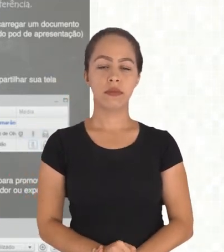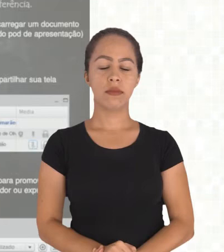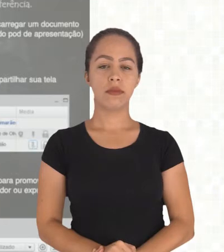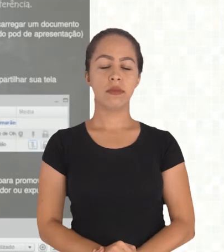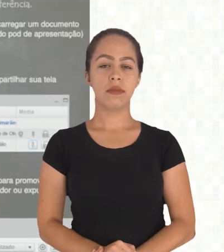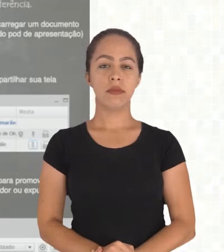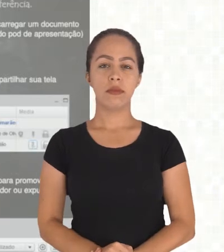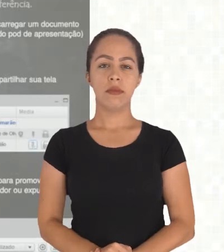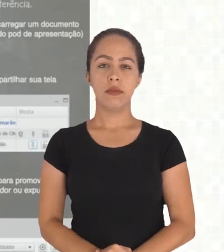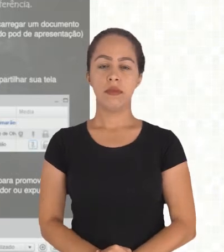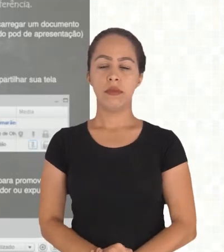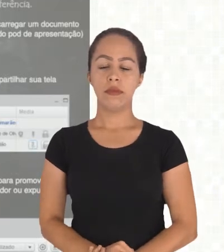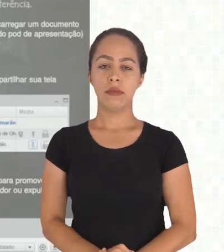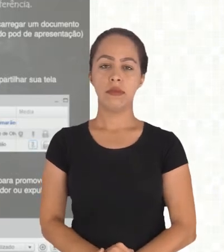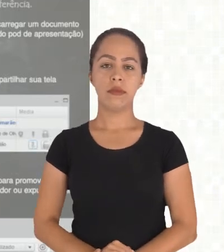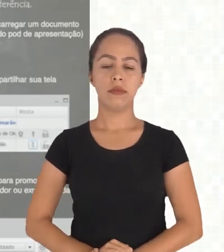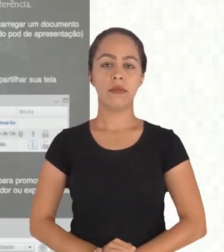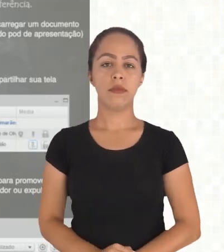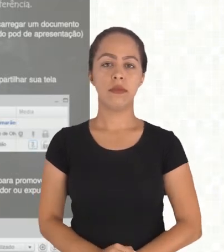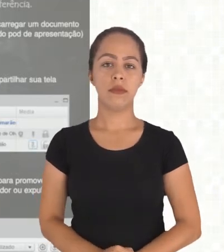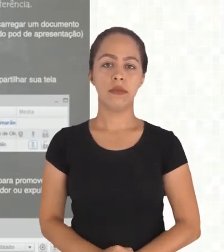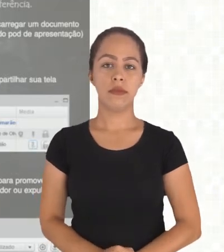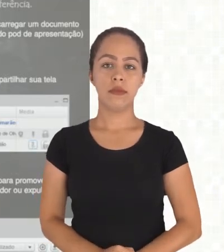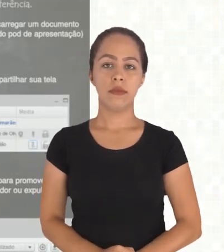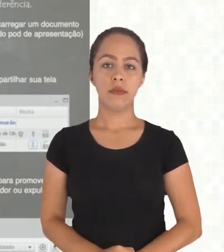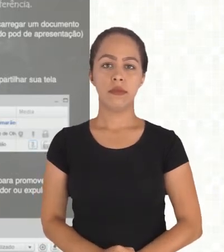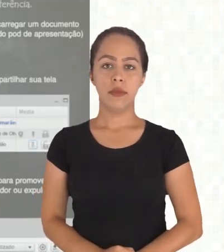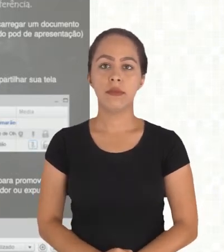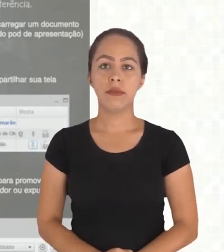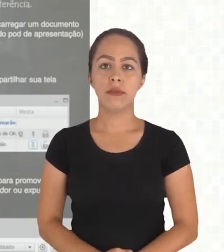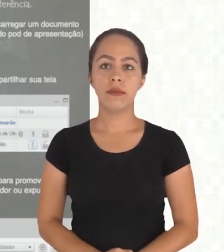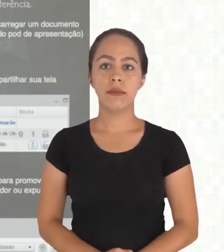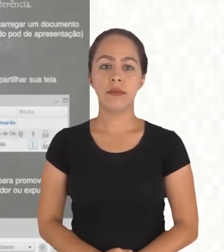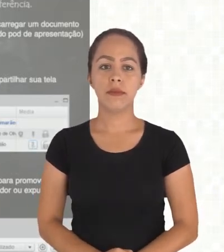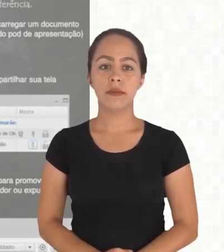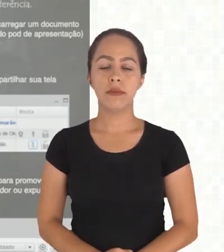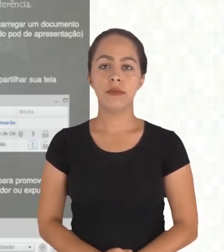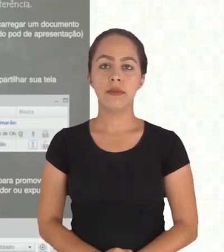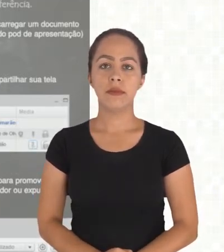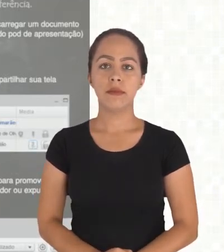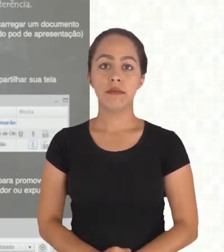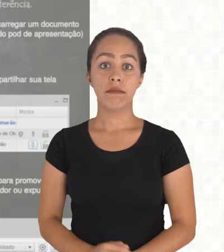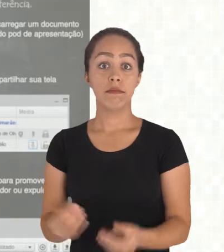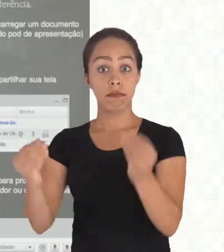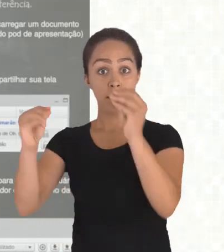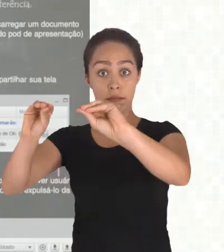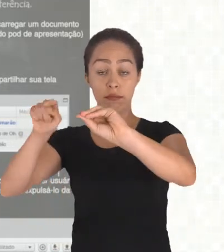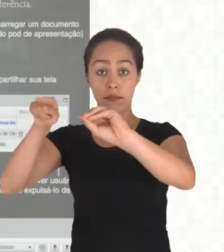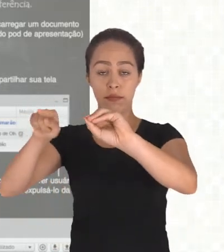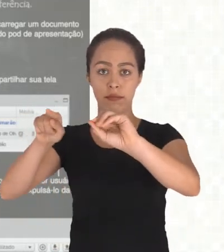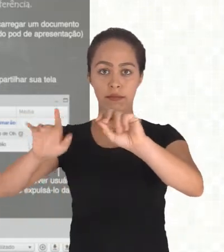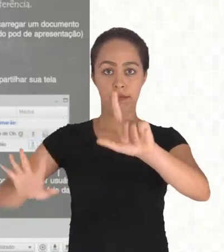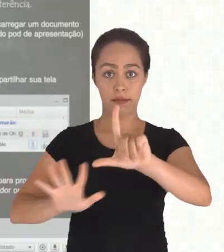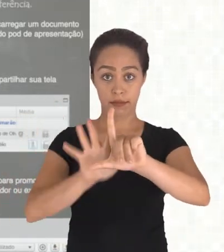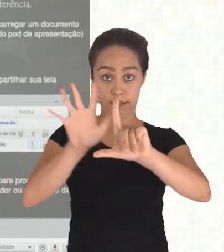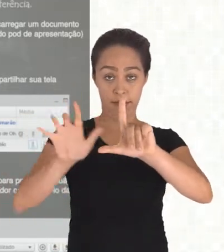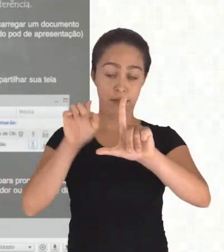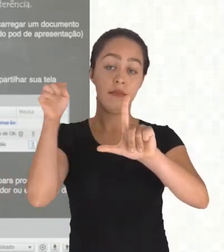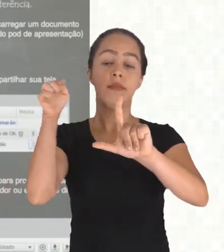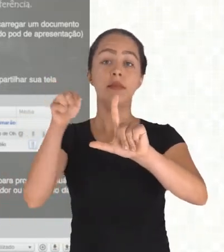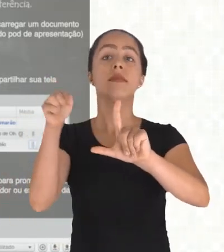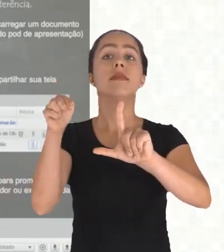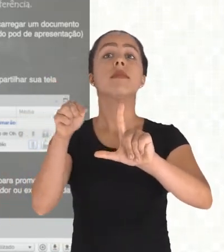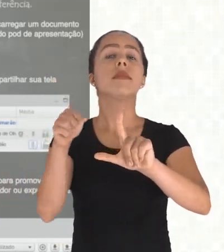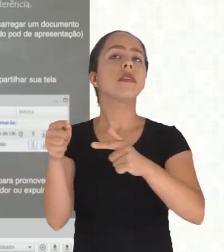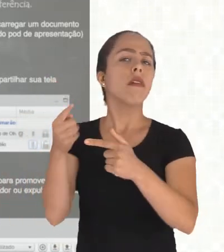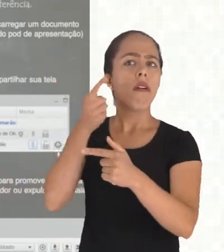esteja utilizando um headset fone microfone como esse da figura e você vai ouvir sua própria voz se você ouvir clique em sim